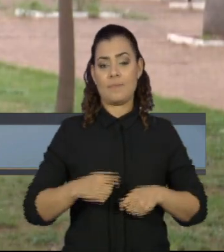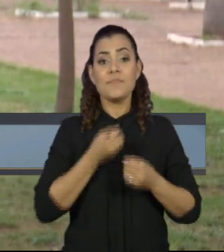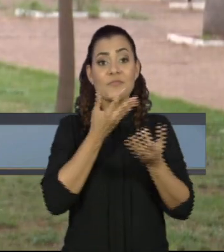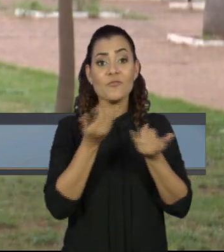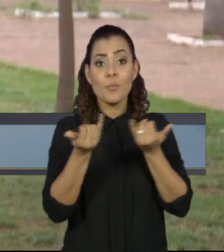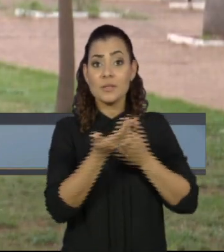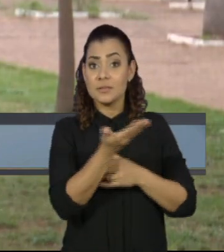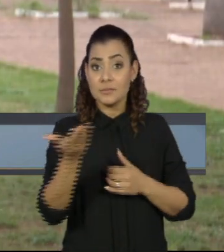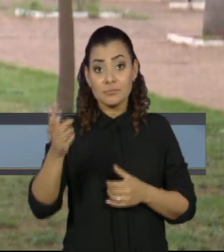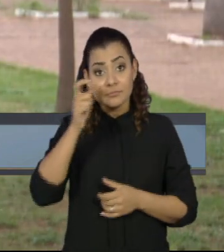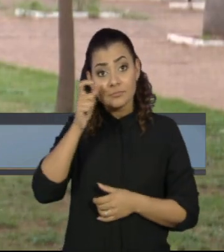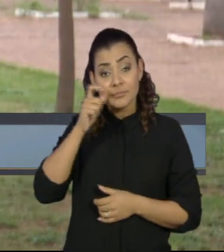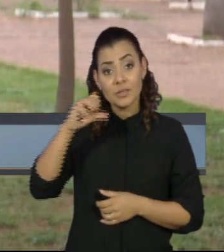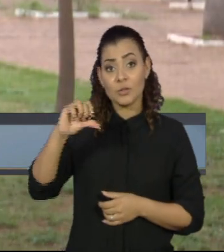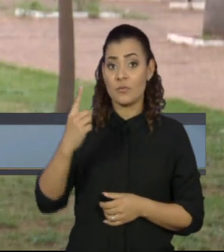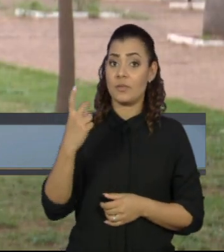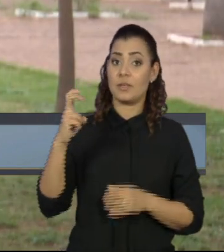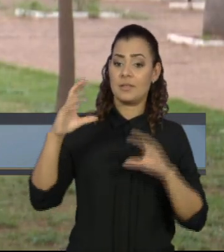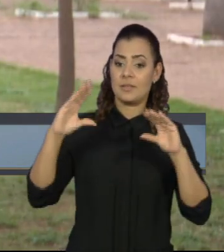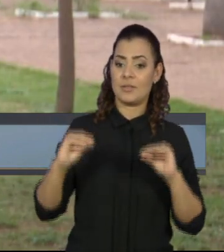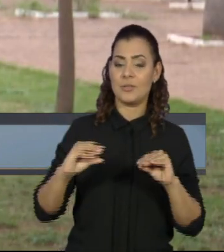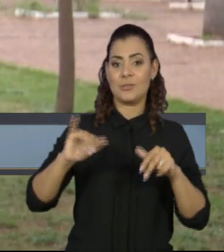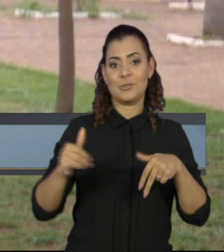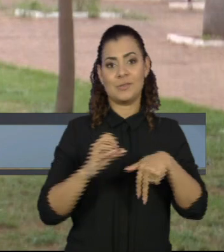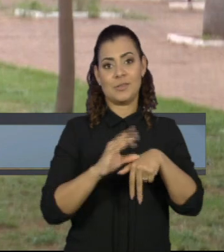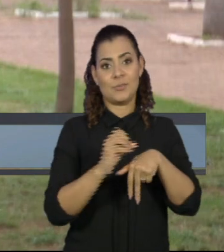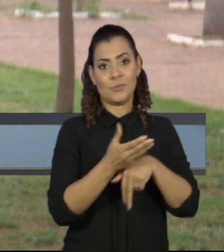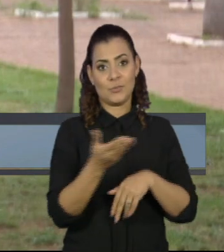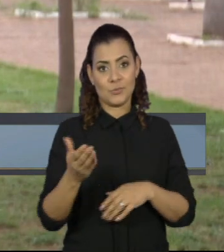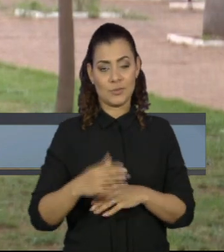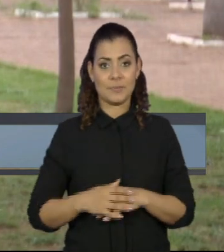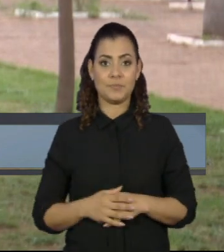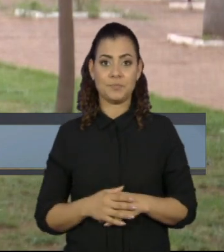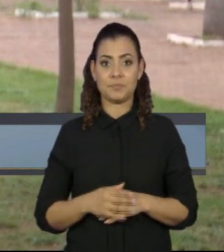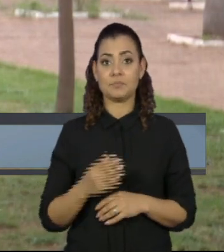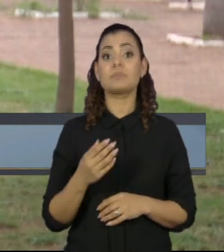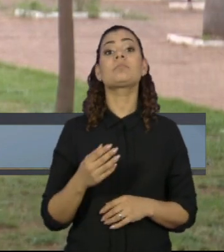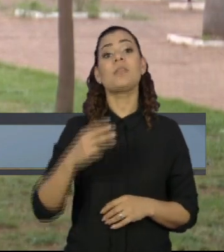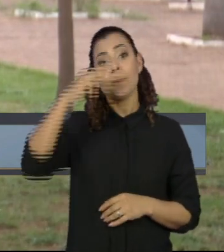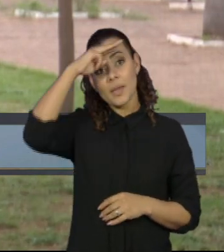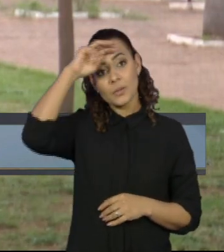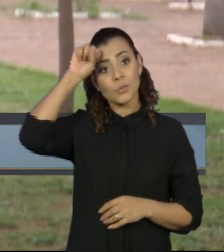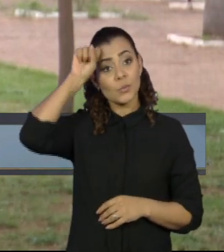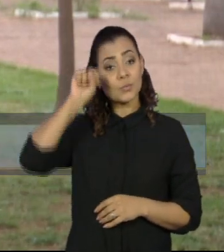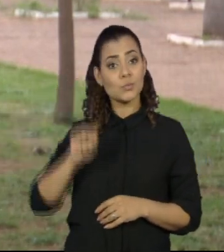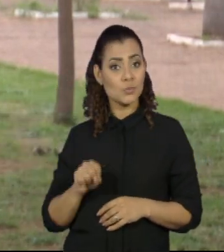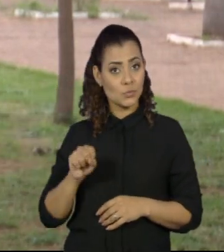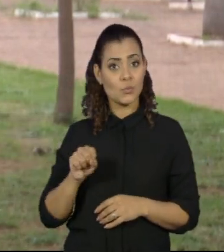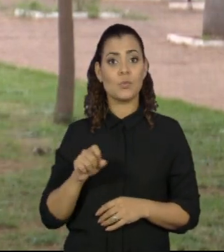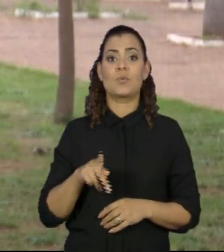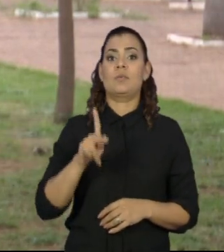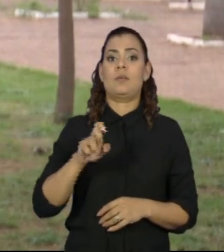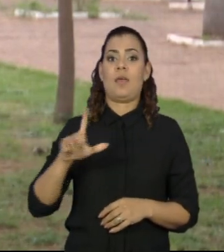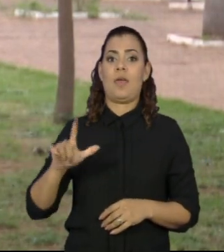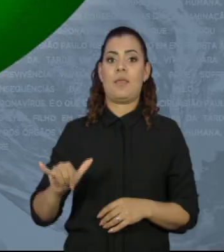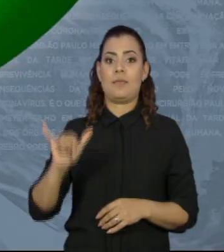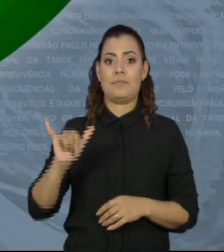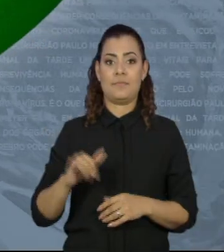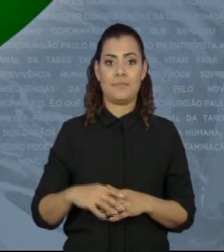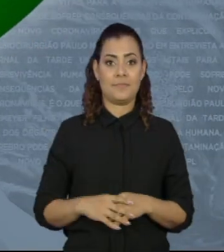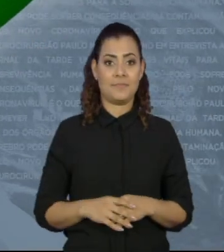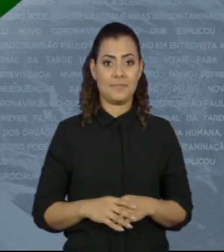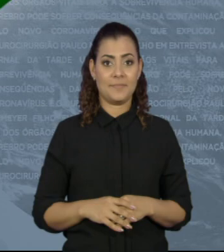informações você confere às 9h15 da noite no Jornal da Cultura. De Três Agoas, Mato Grosso do Sul, Kelly Martins.